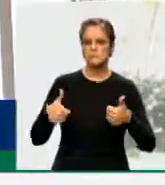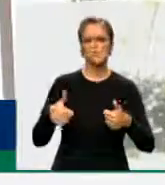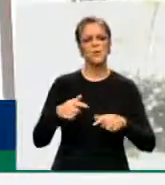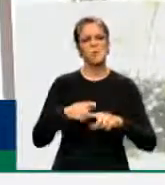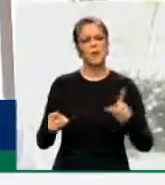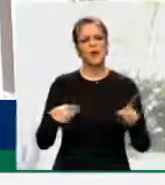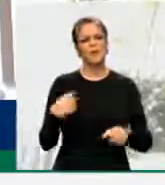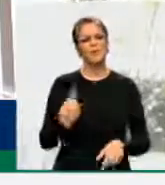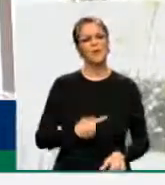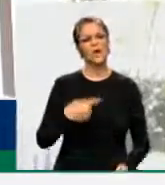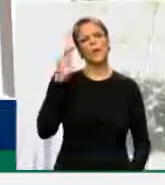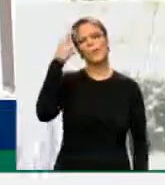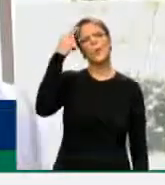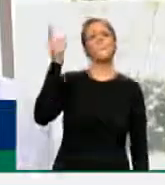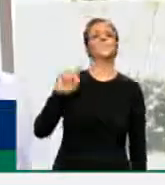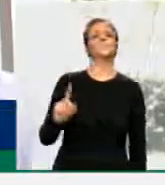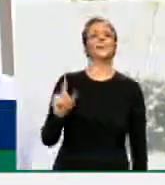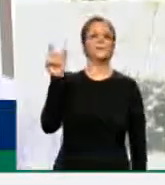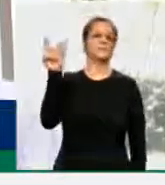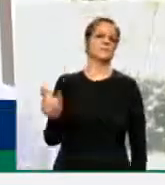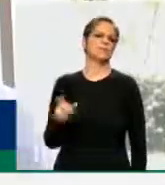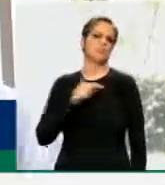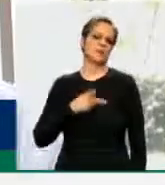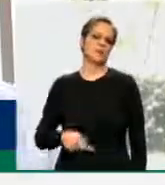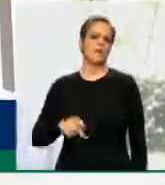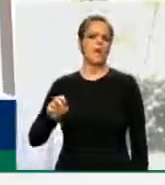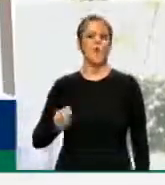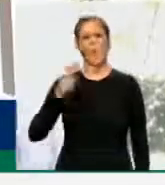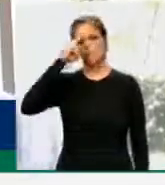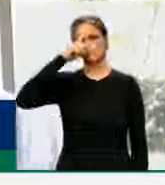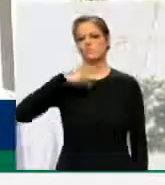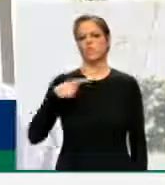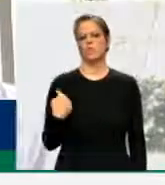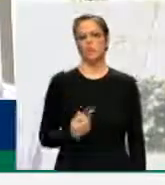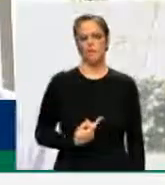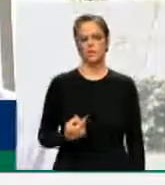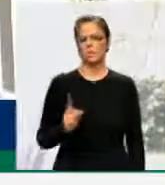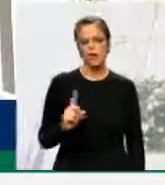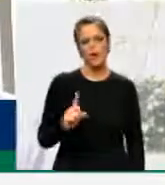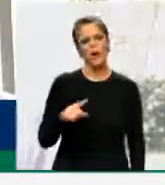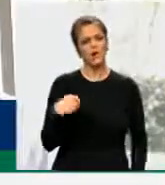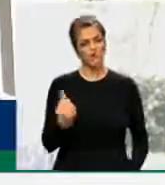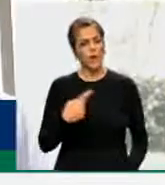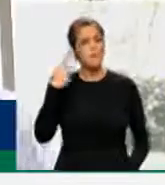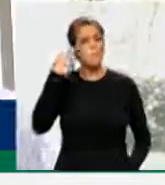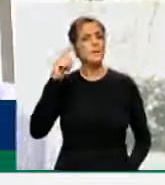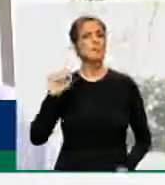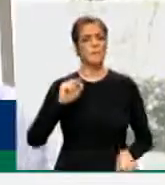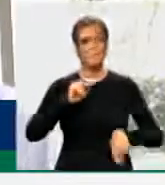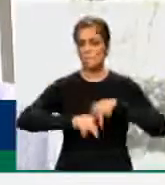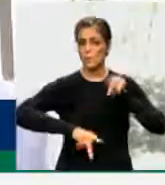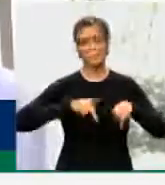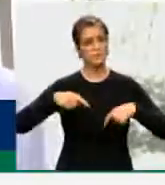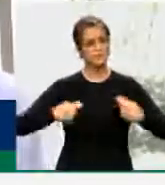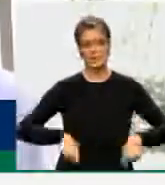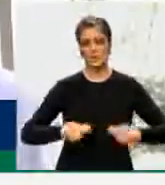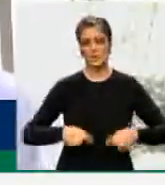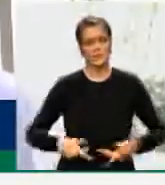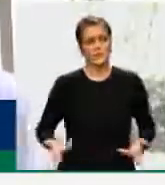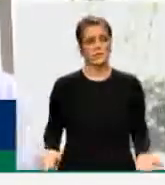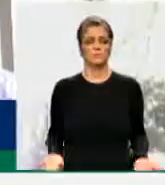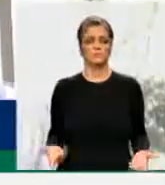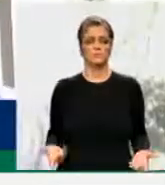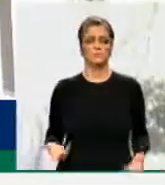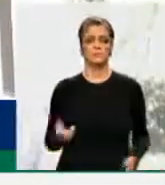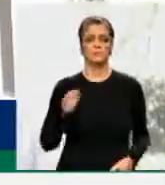pensando no presidente ou em nós mesmos. Fizemos isso pensando na população, principalmente os que mais precisam, que tivesse a